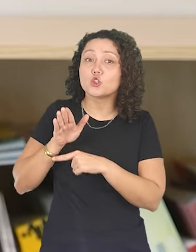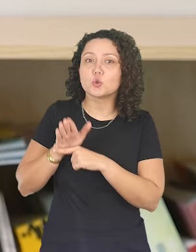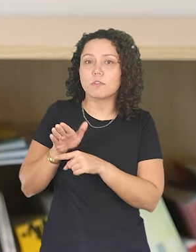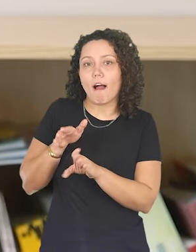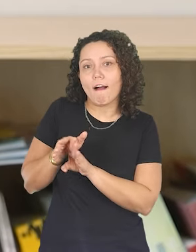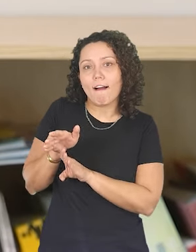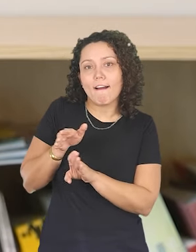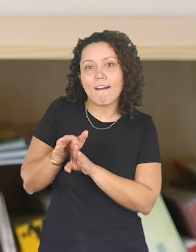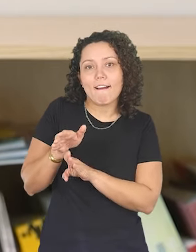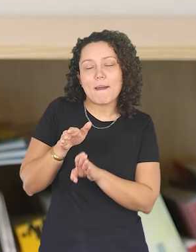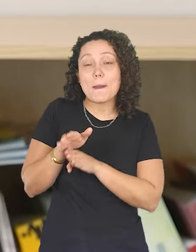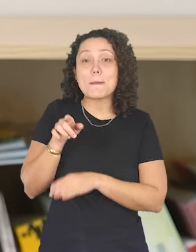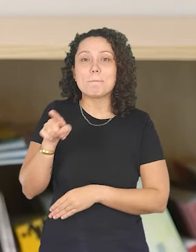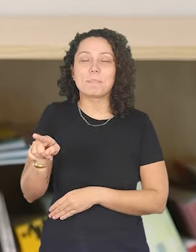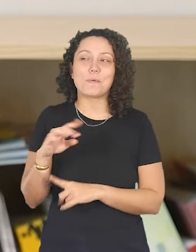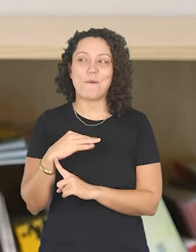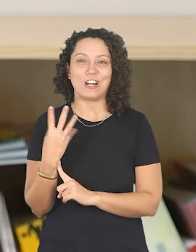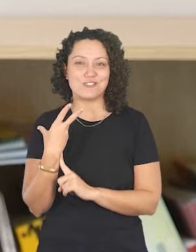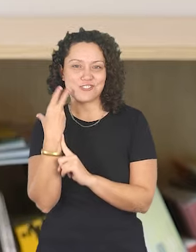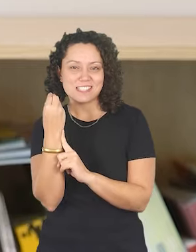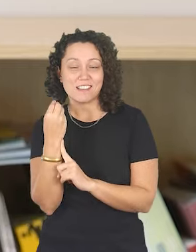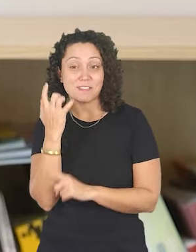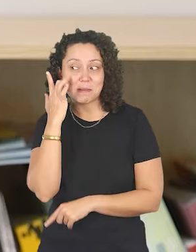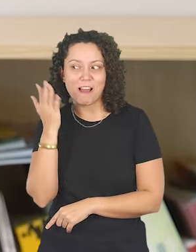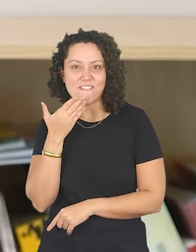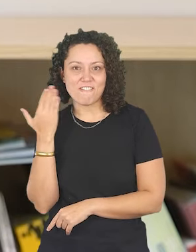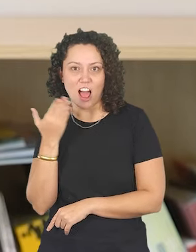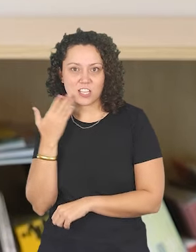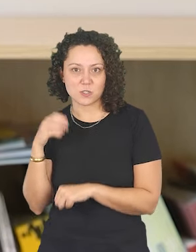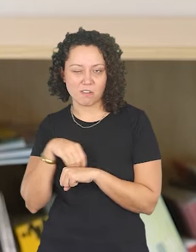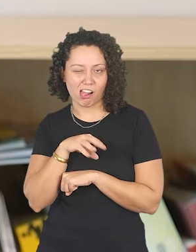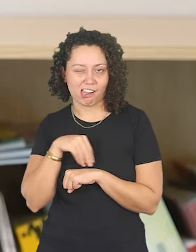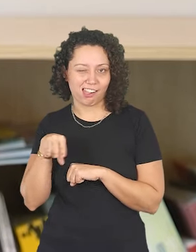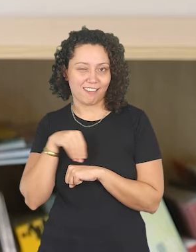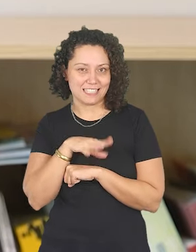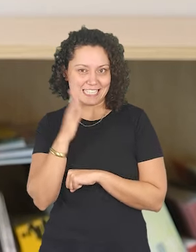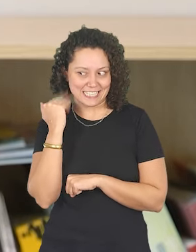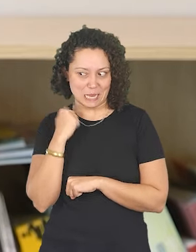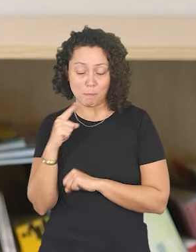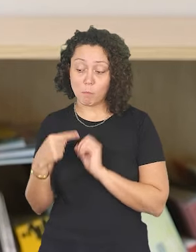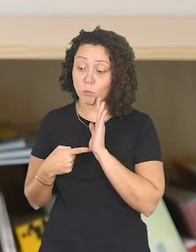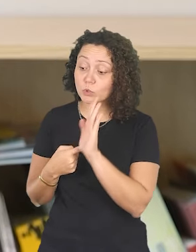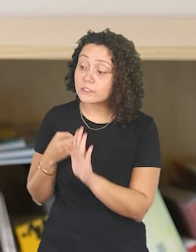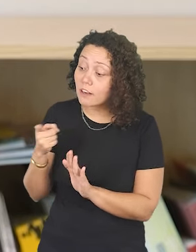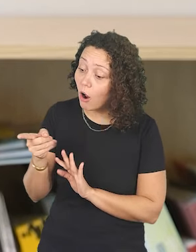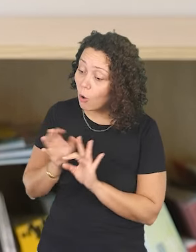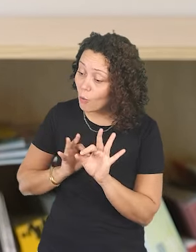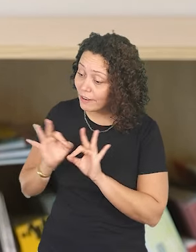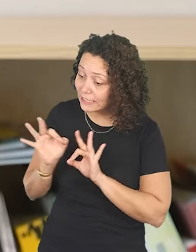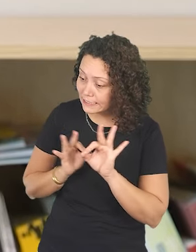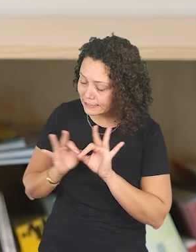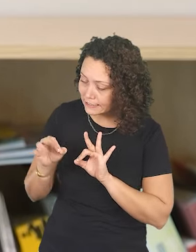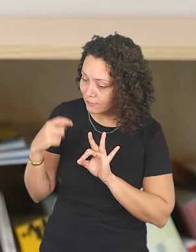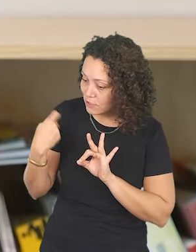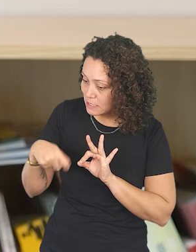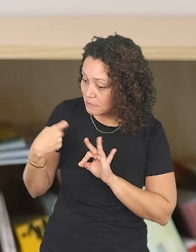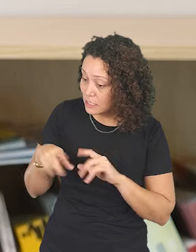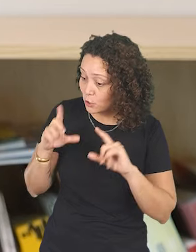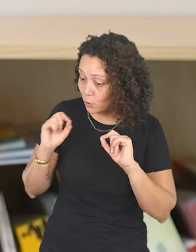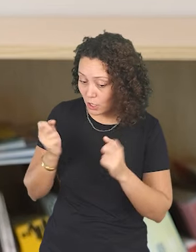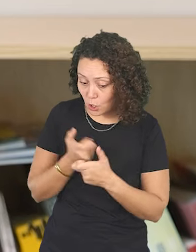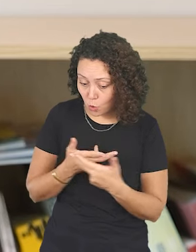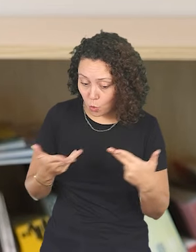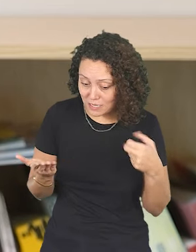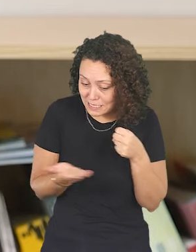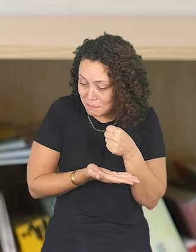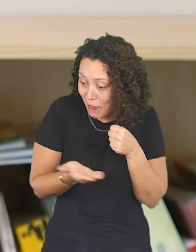criei um cargo de facilitadora de artista. Então, de começar a ajudar, a mostrar para eles como se organiza o ateliê